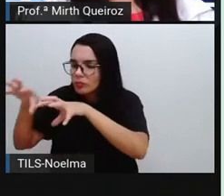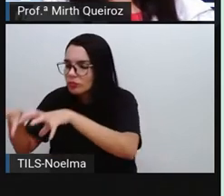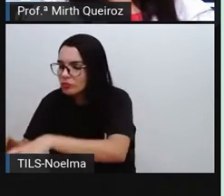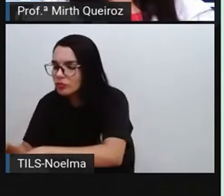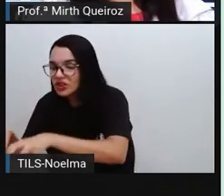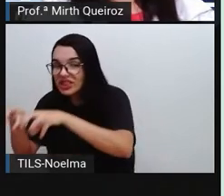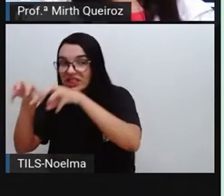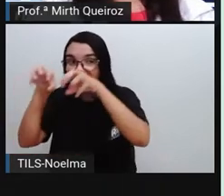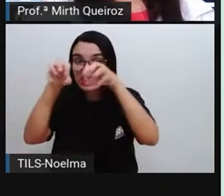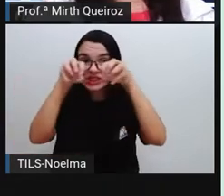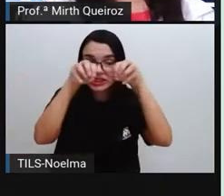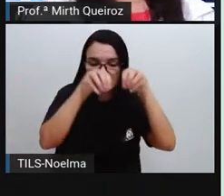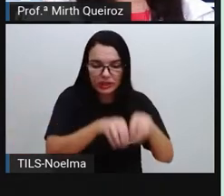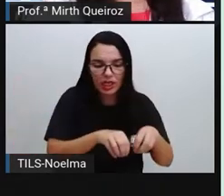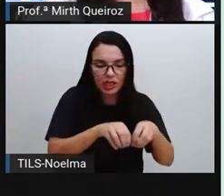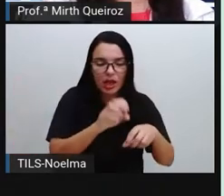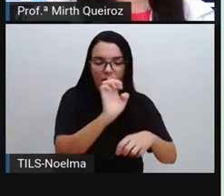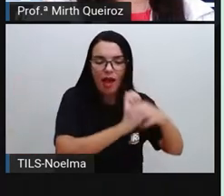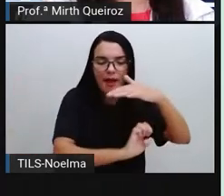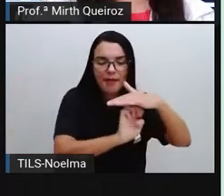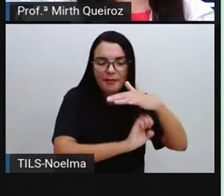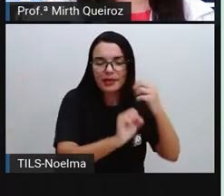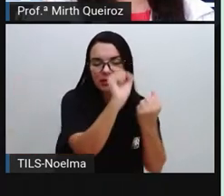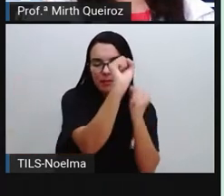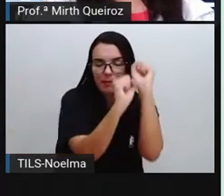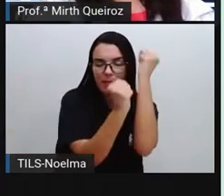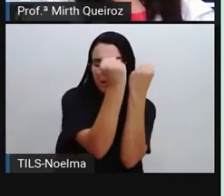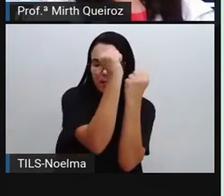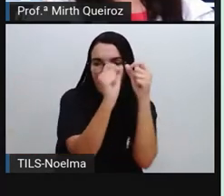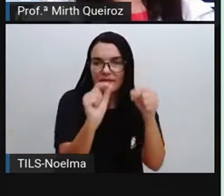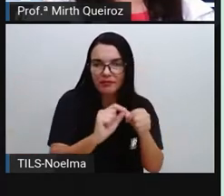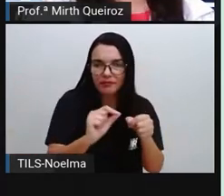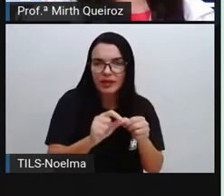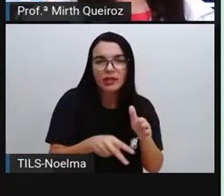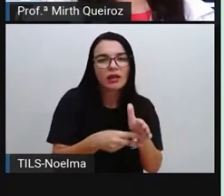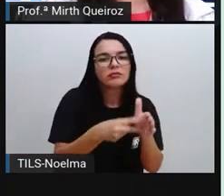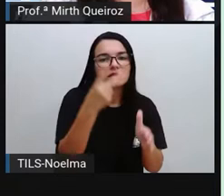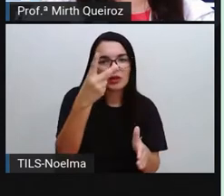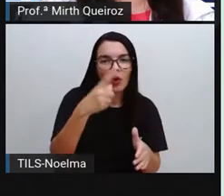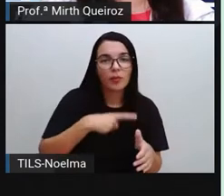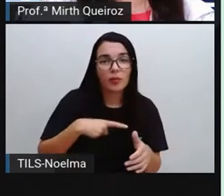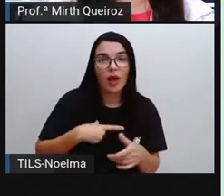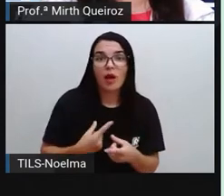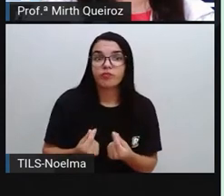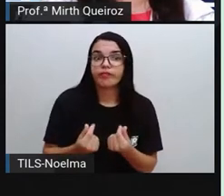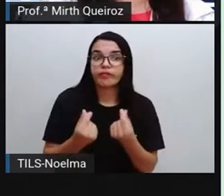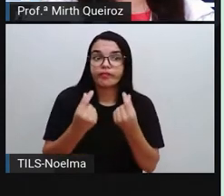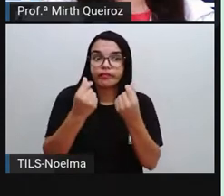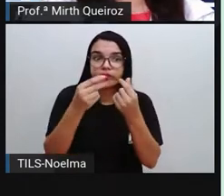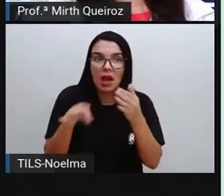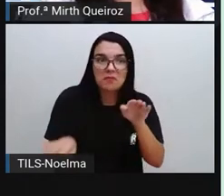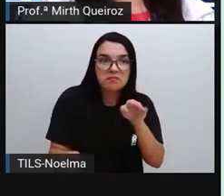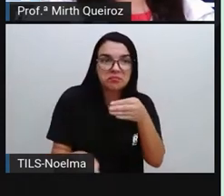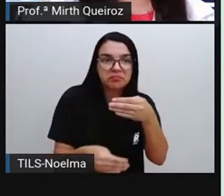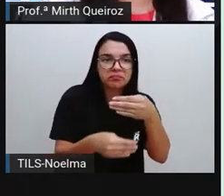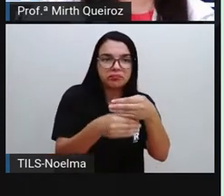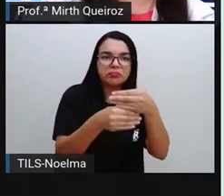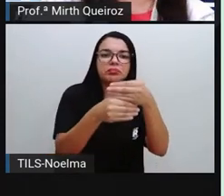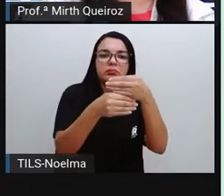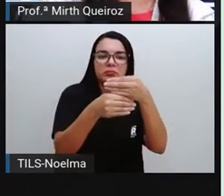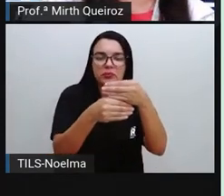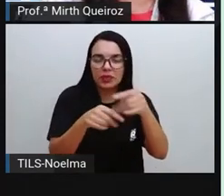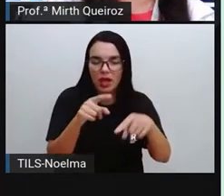são transformadas em produtos industrializados, que tem um valor, né? Um alto valor aí agregado ao